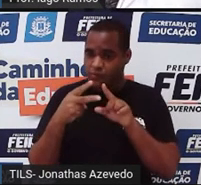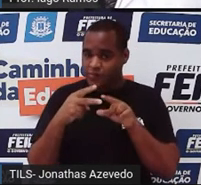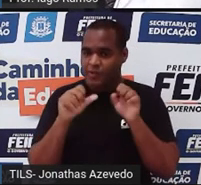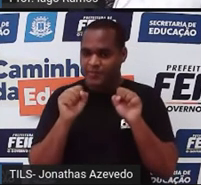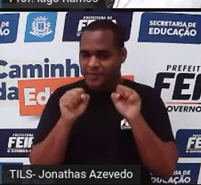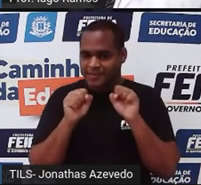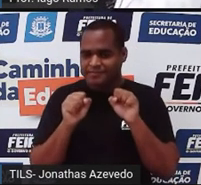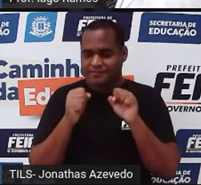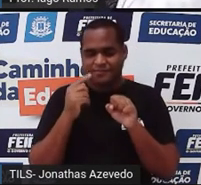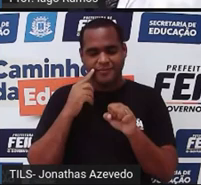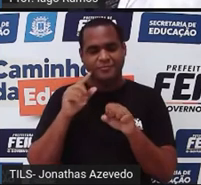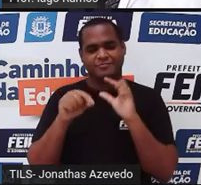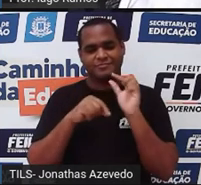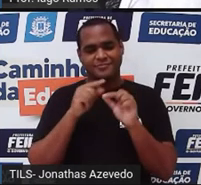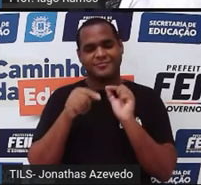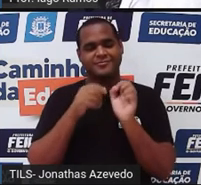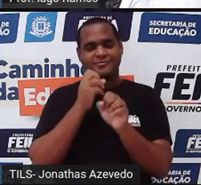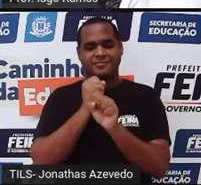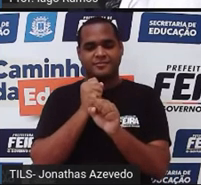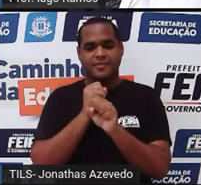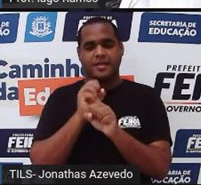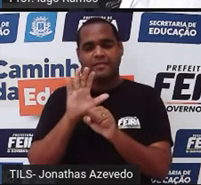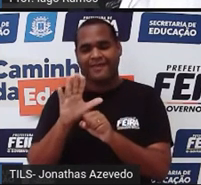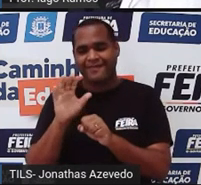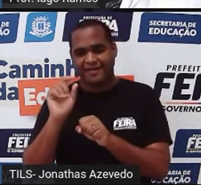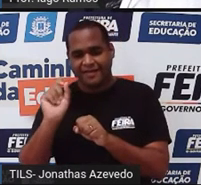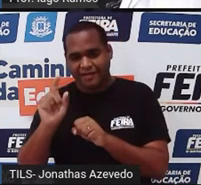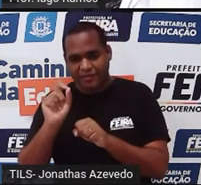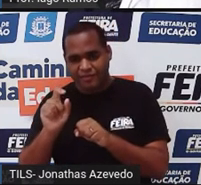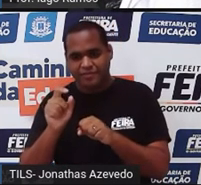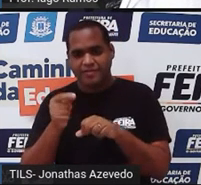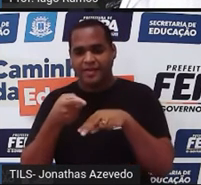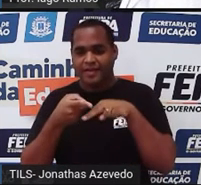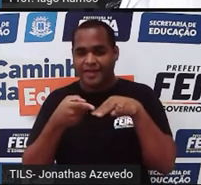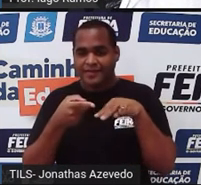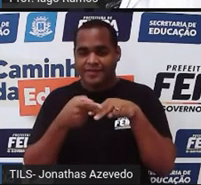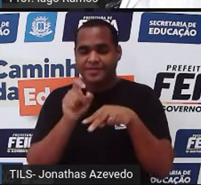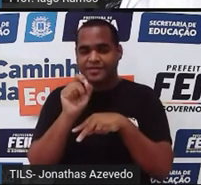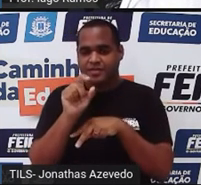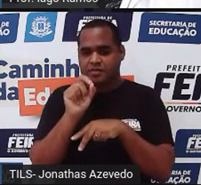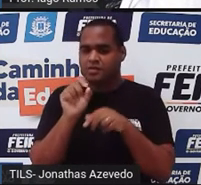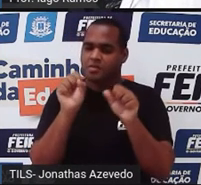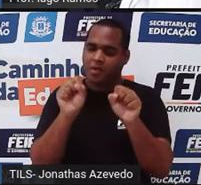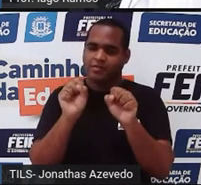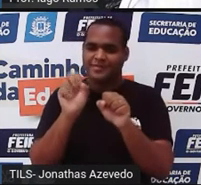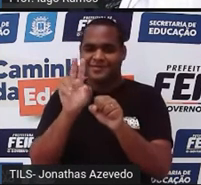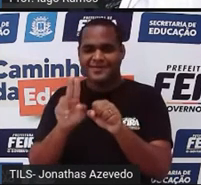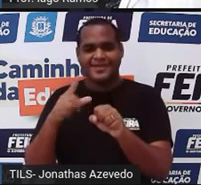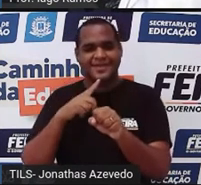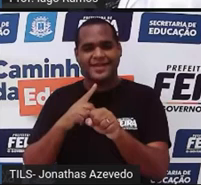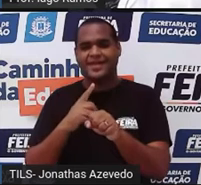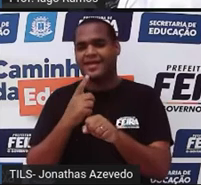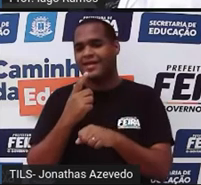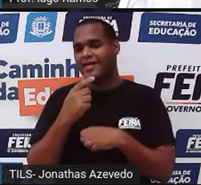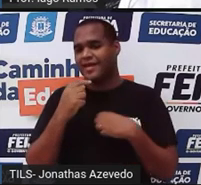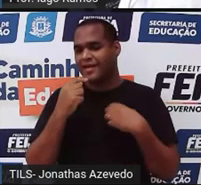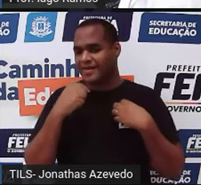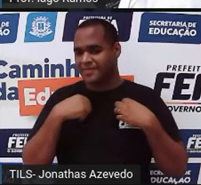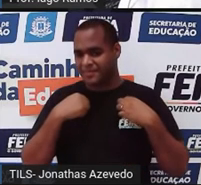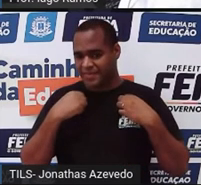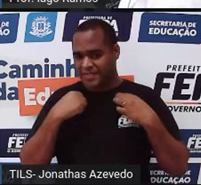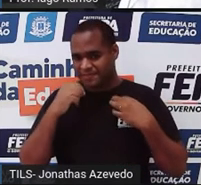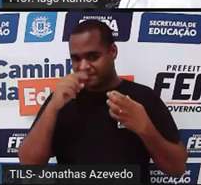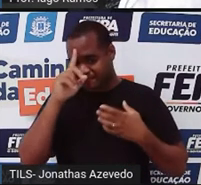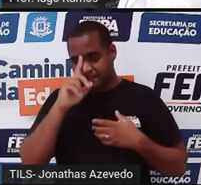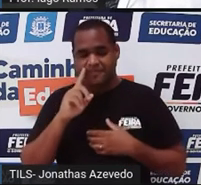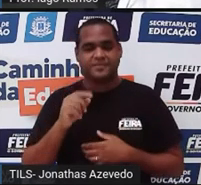contando, mas a calça azul, que é a calça 1, eu posso usar com a camisa amarela, eu já tenho